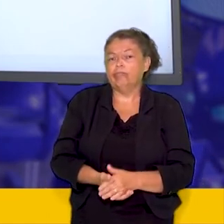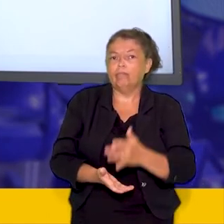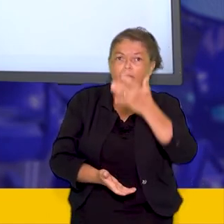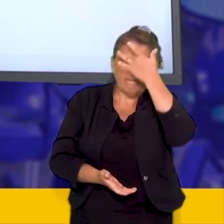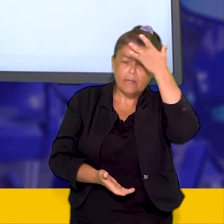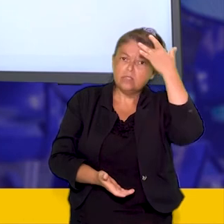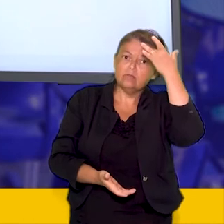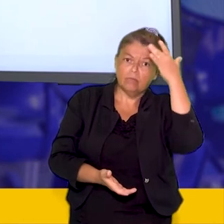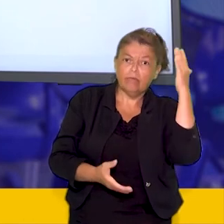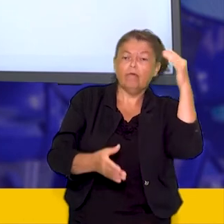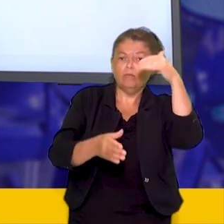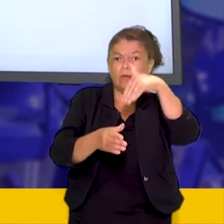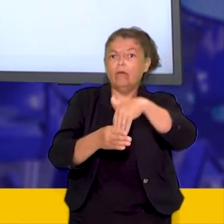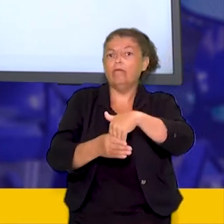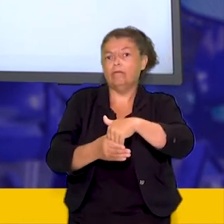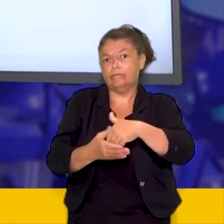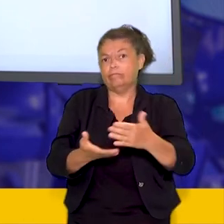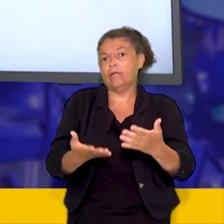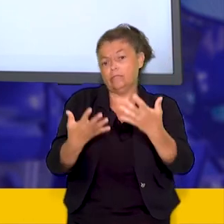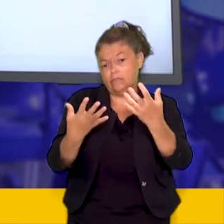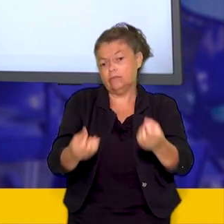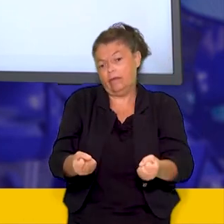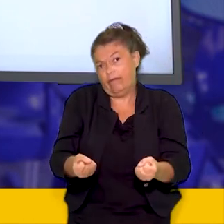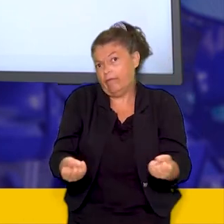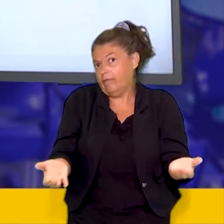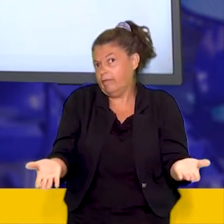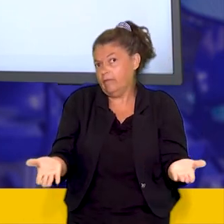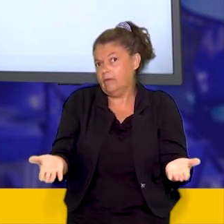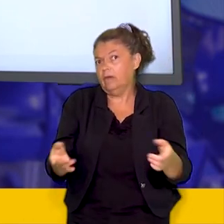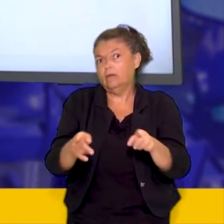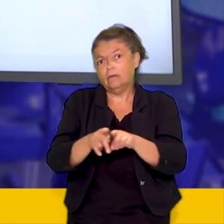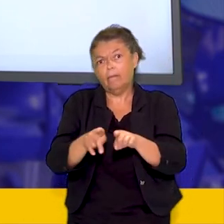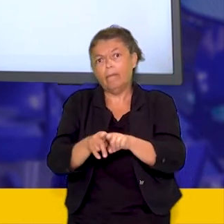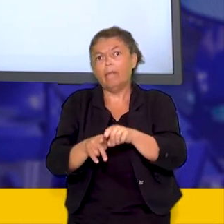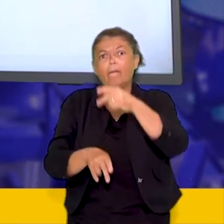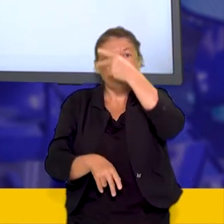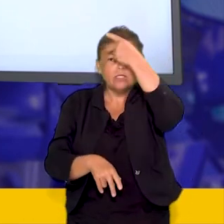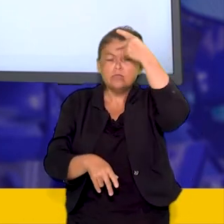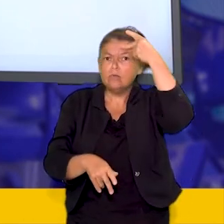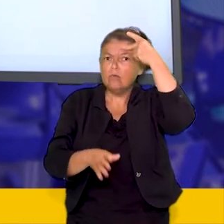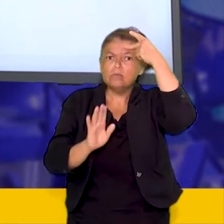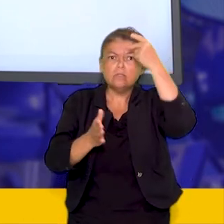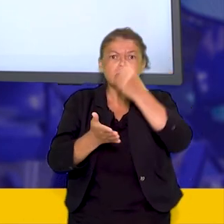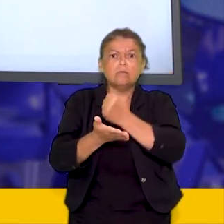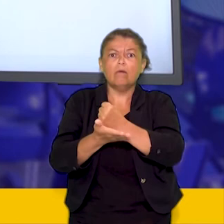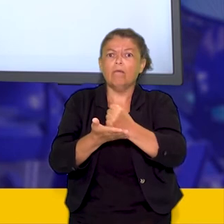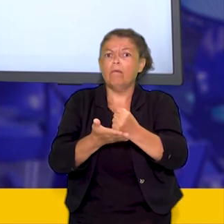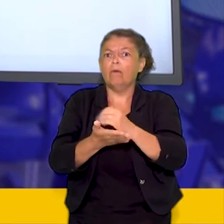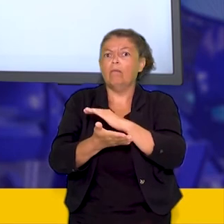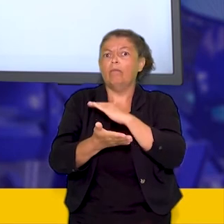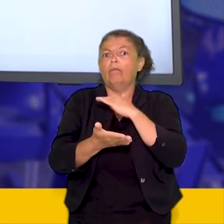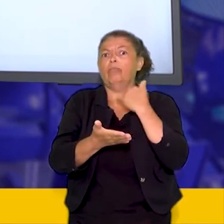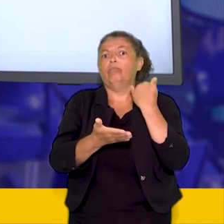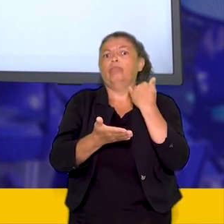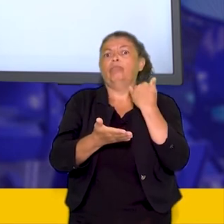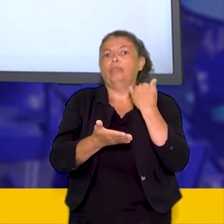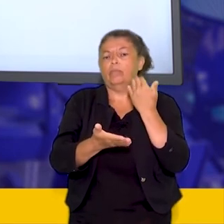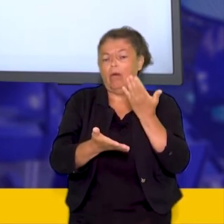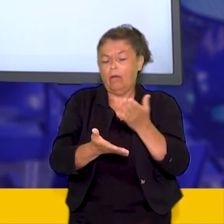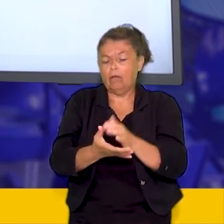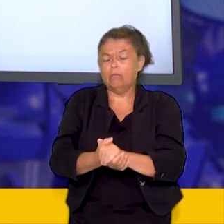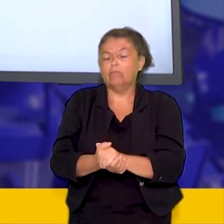de pessoas falecidas terem o seu voto computado